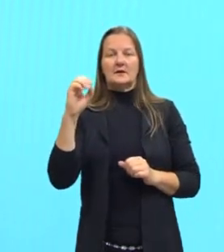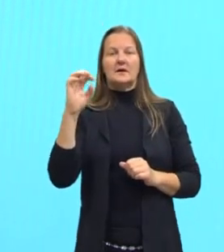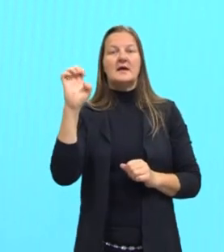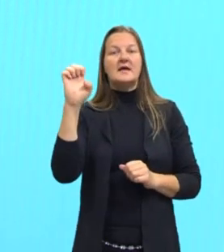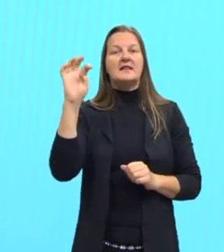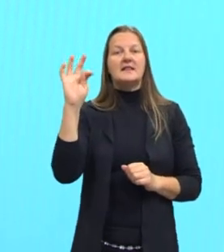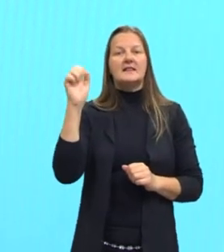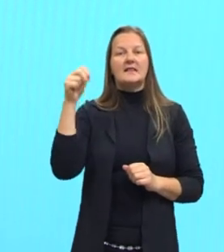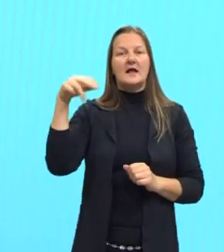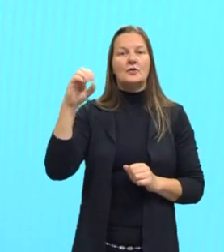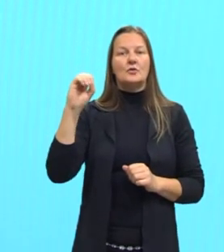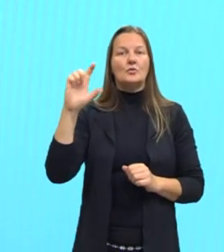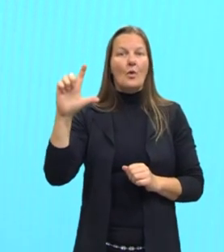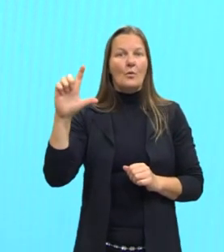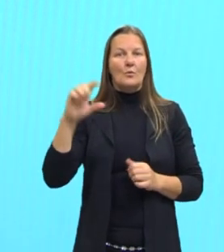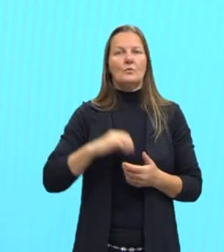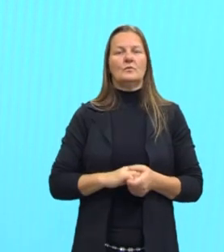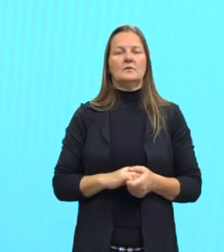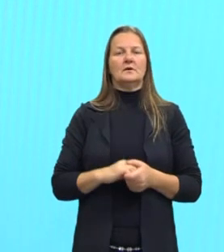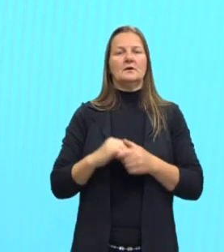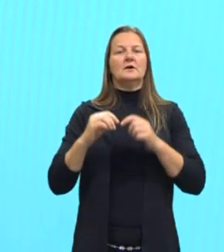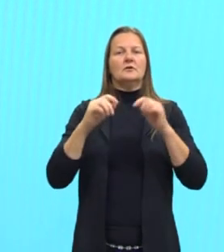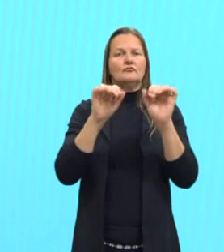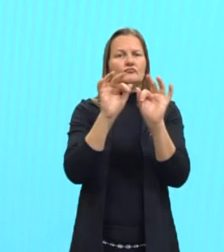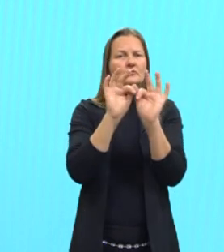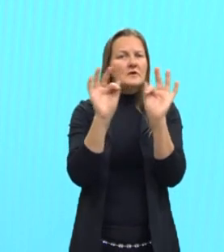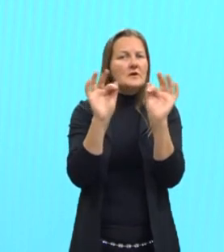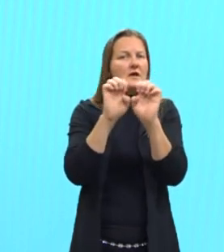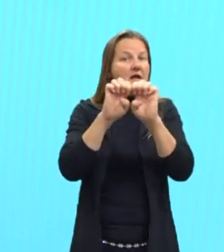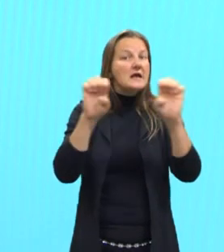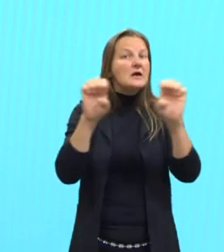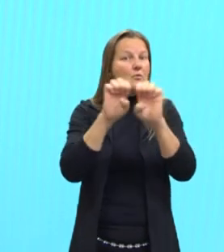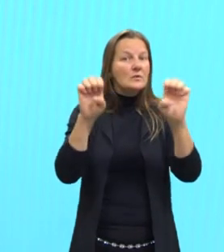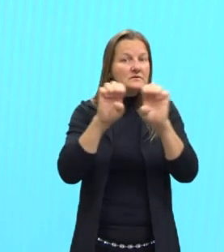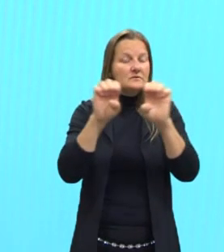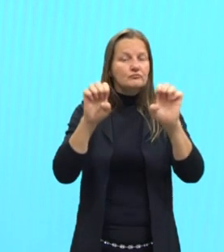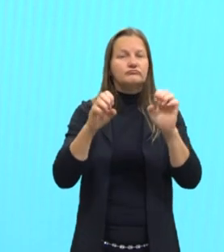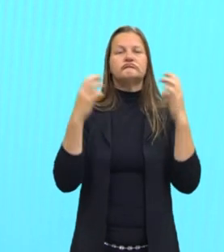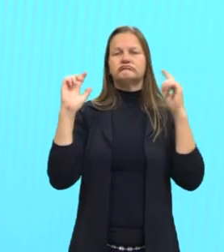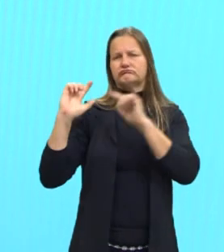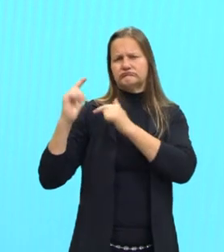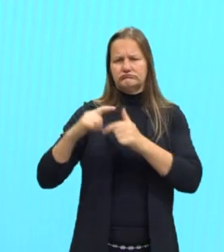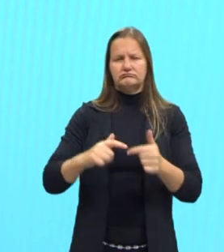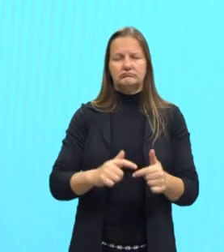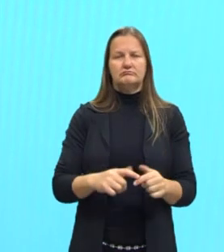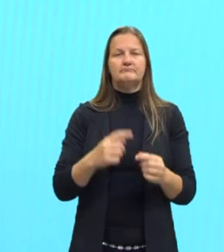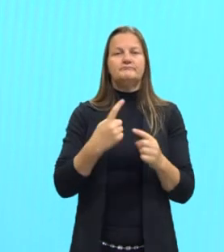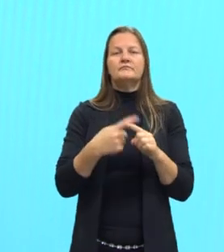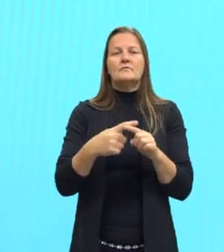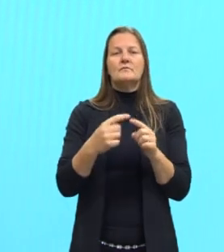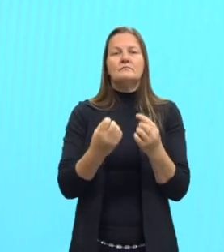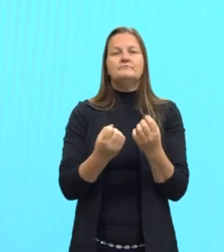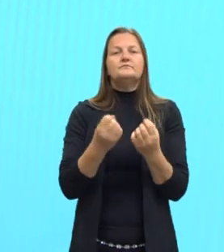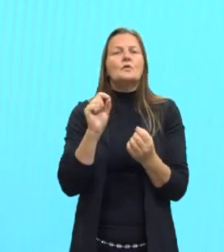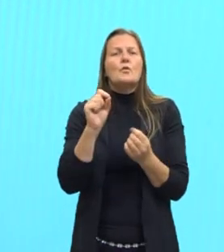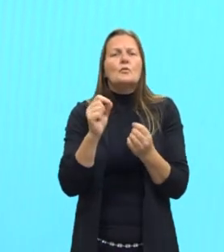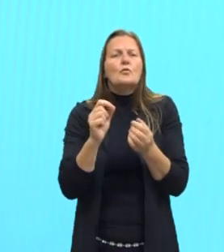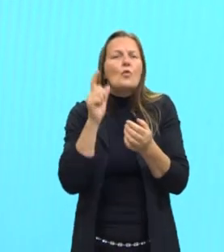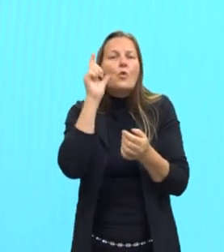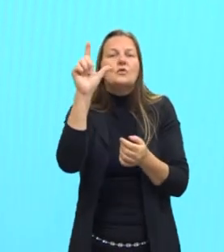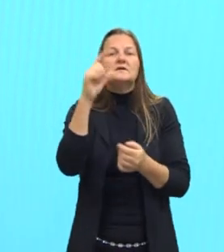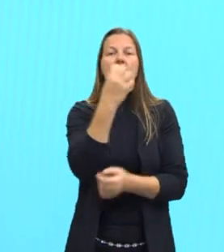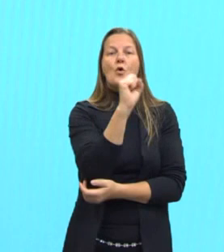equação tradicional. Em uma determinada condição específica de fermentação, obtém-se